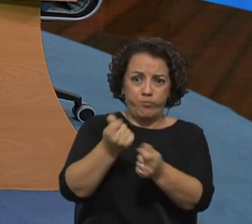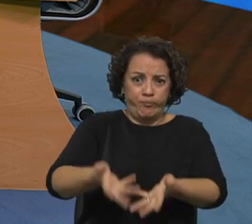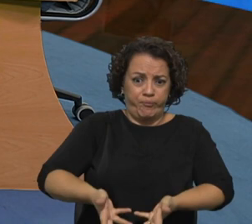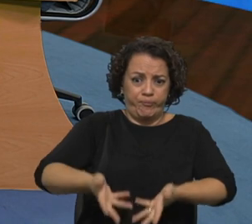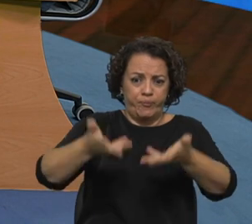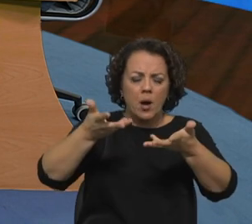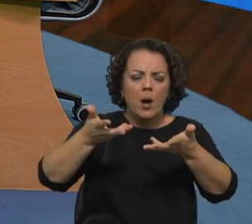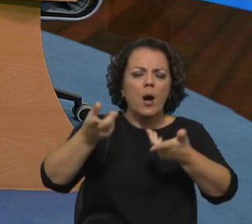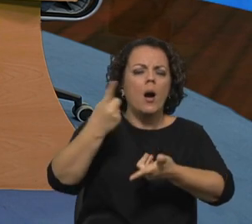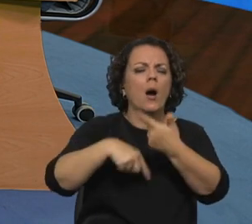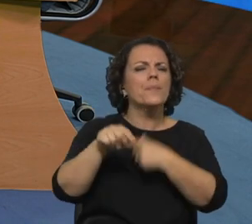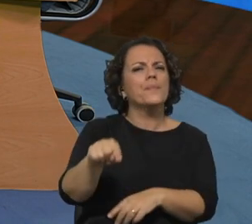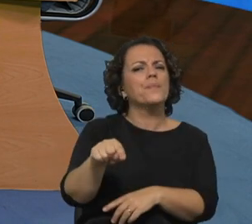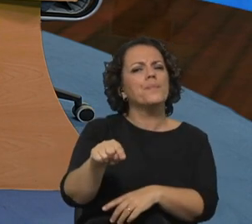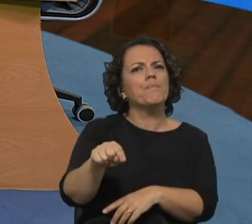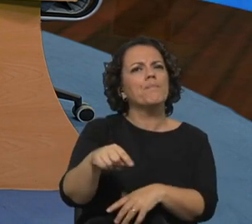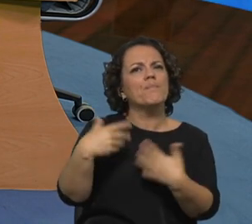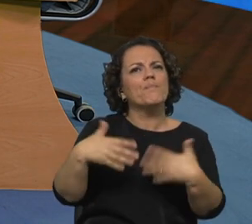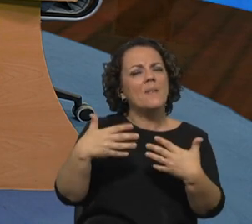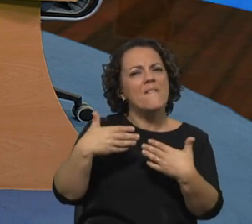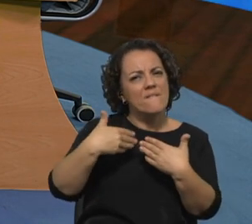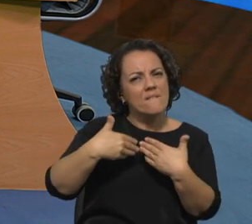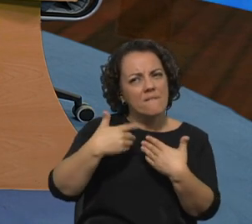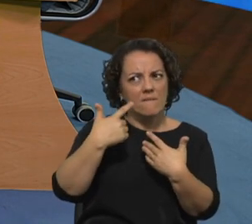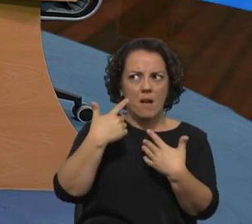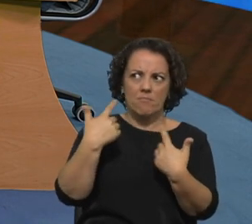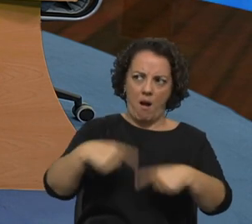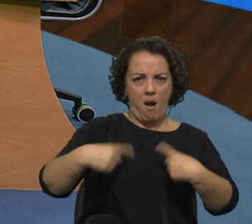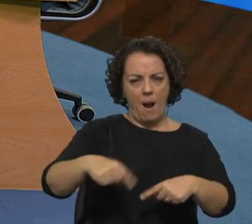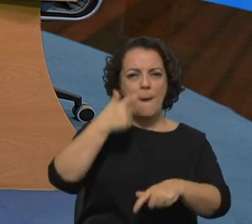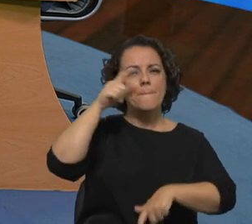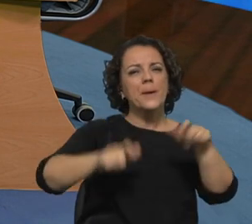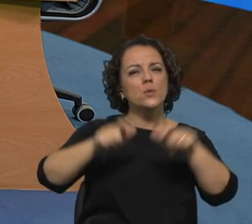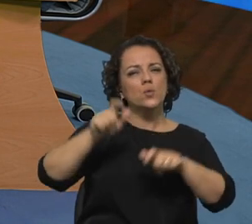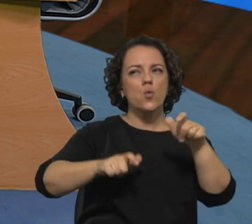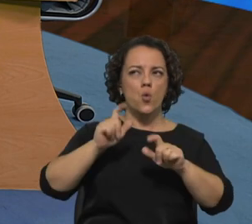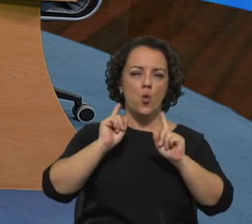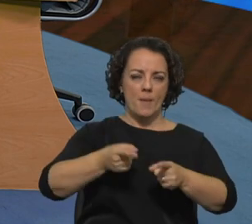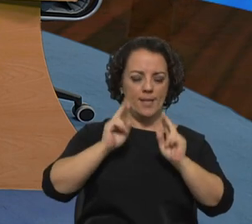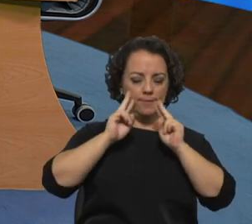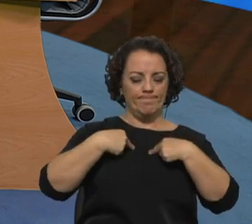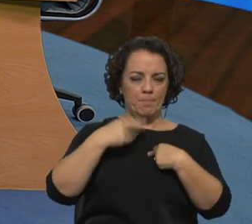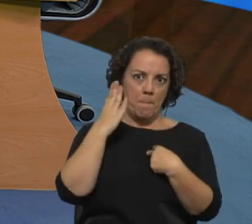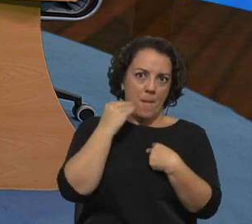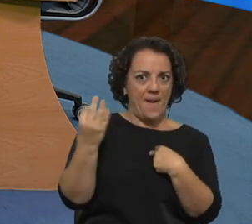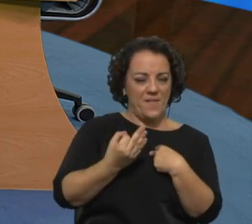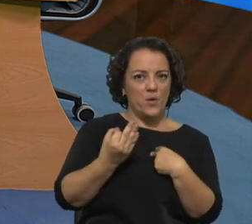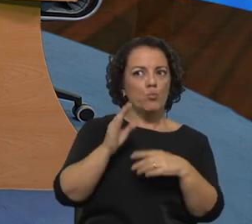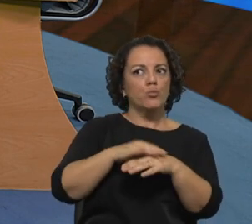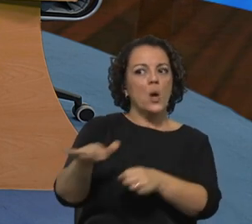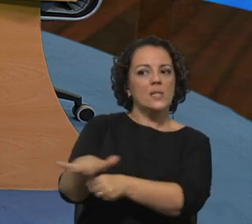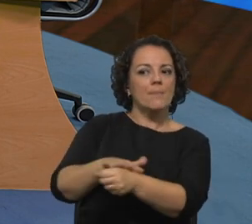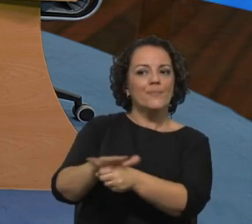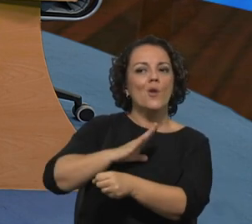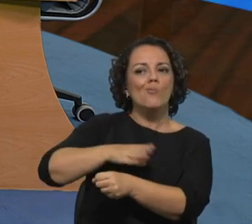Vai haver uma maior consciencialização sobre esta realidade do agrícola ou do